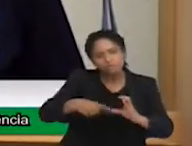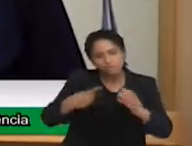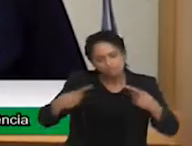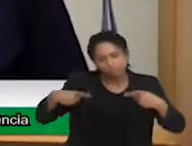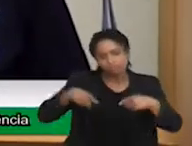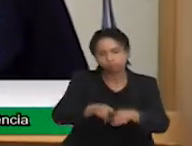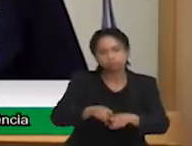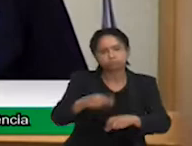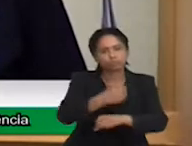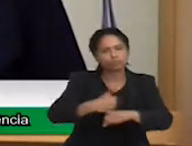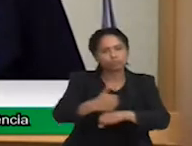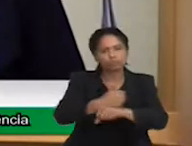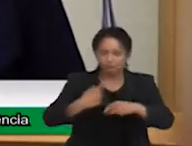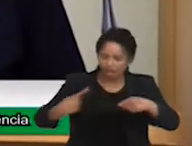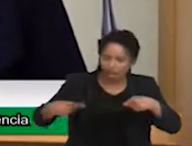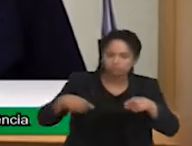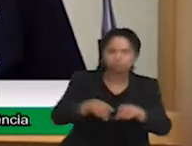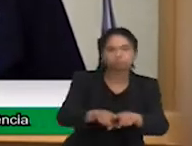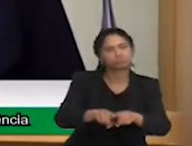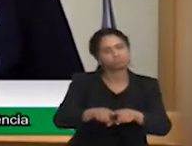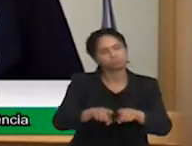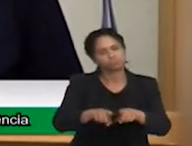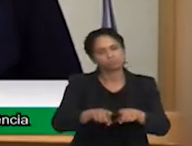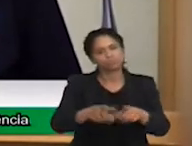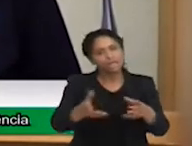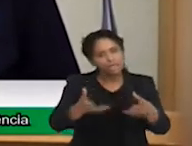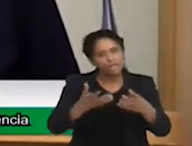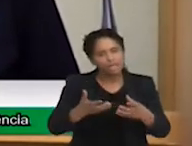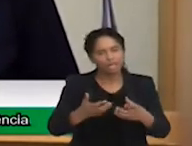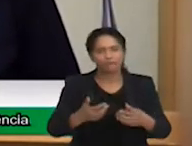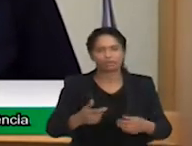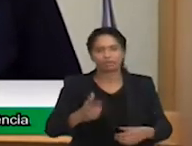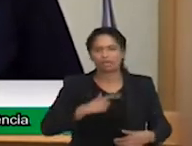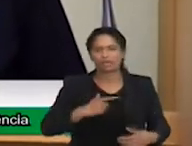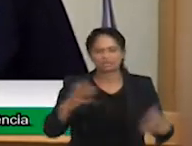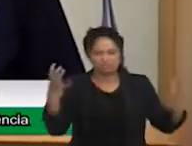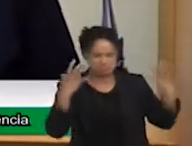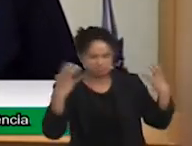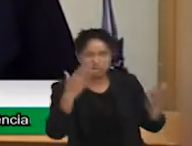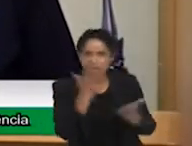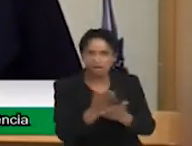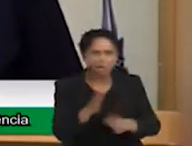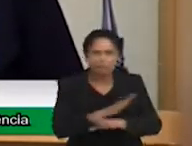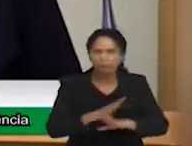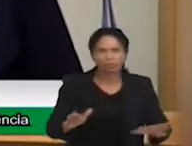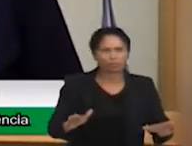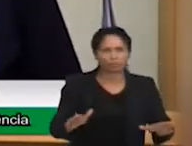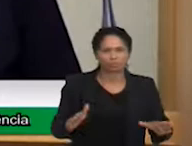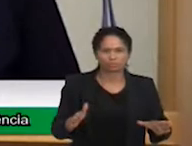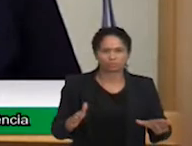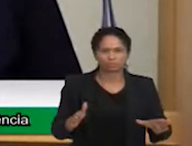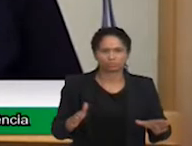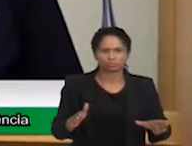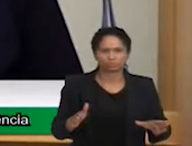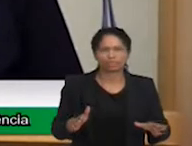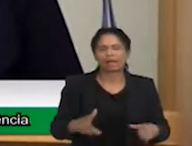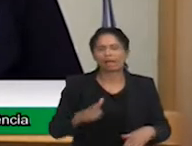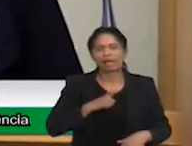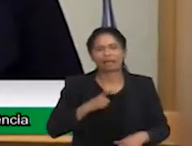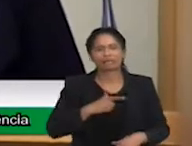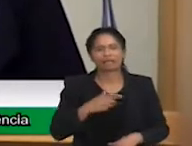Queremos a quebra impiedosa de barreiras atitudinais. Não aceitamos mais migalhas.